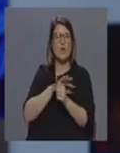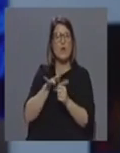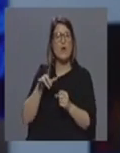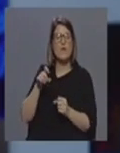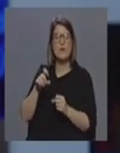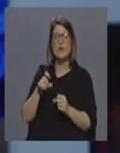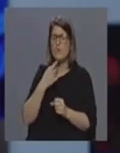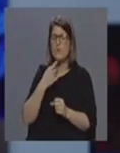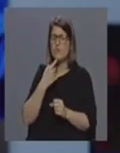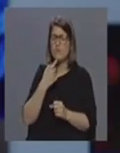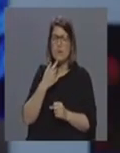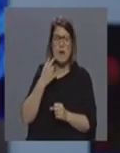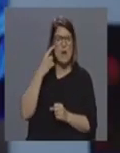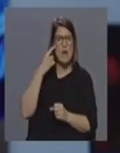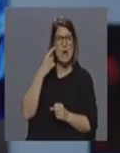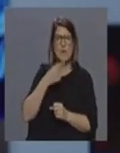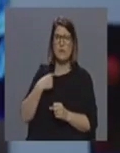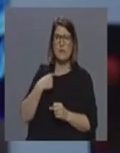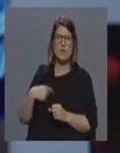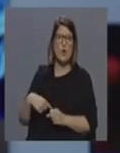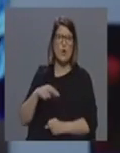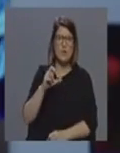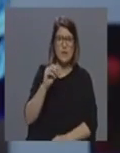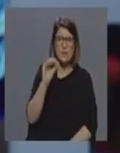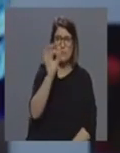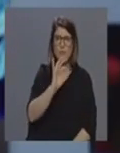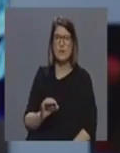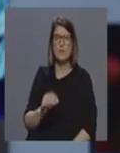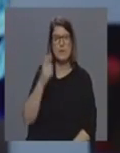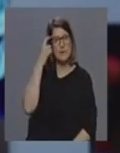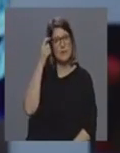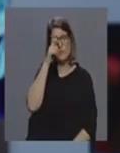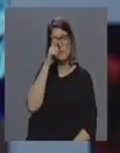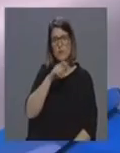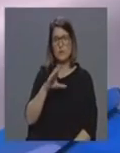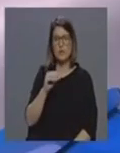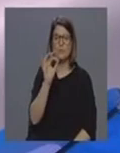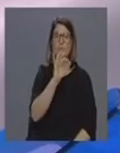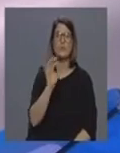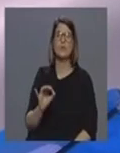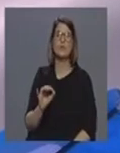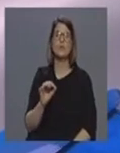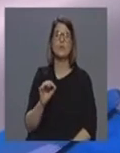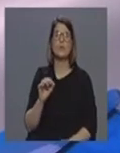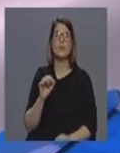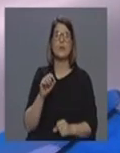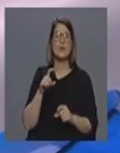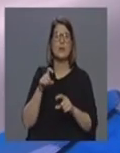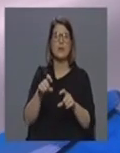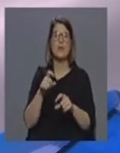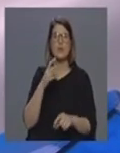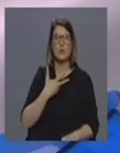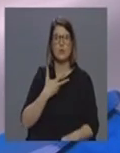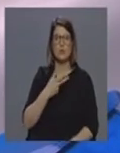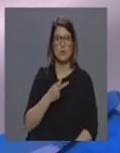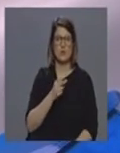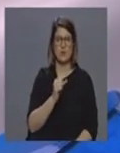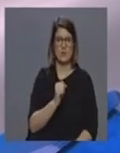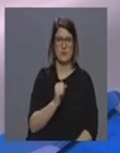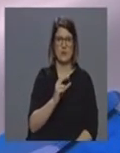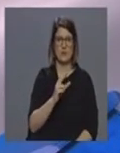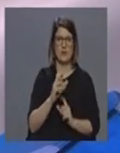na China estava ainda a 80% e isso era o que apontava para os 10% da população contaminada era esse o... A doutora Graça Freitas pronto entretanto